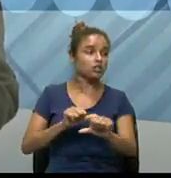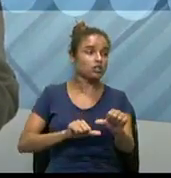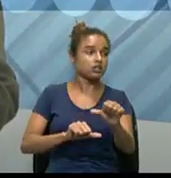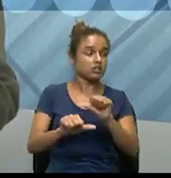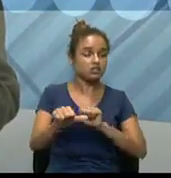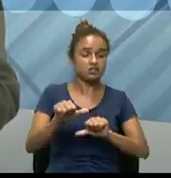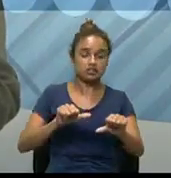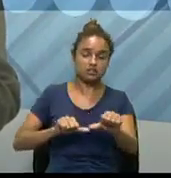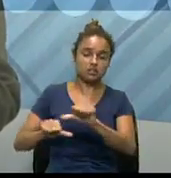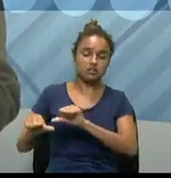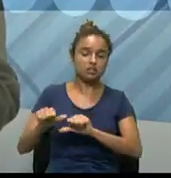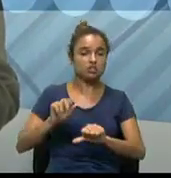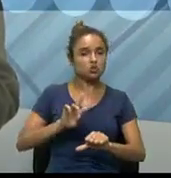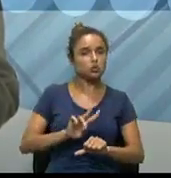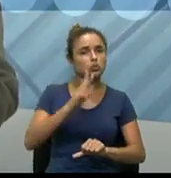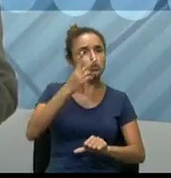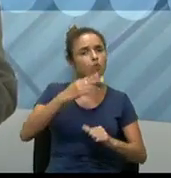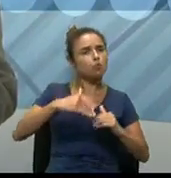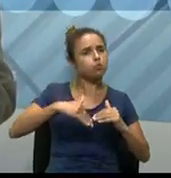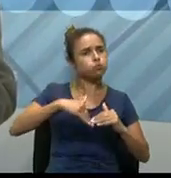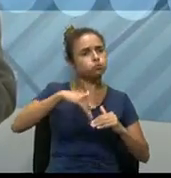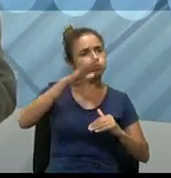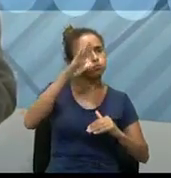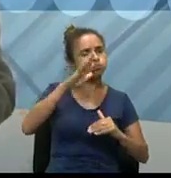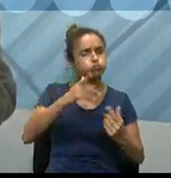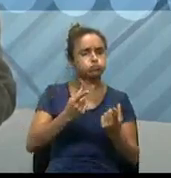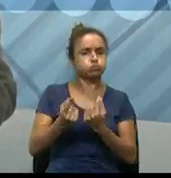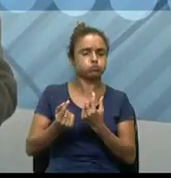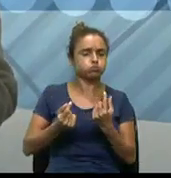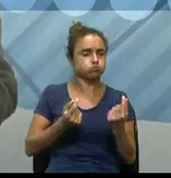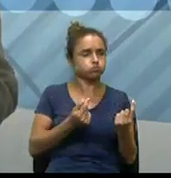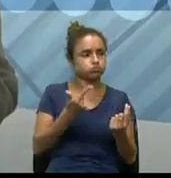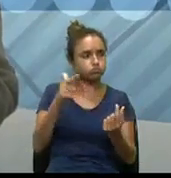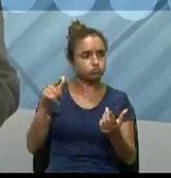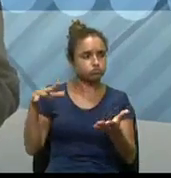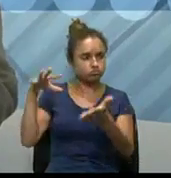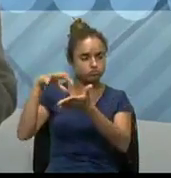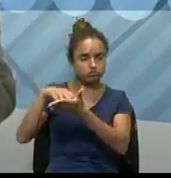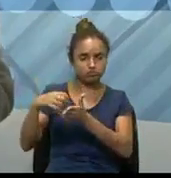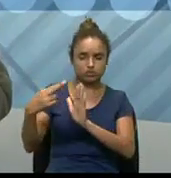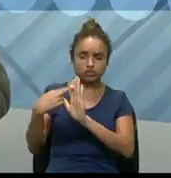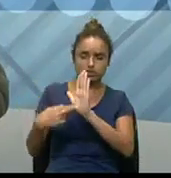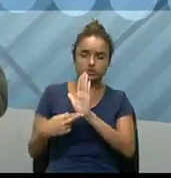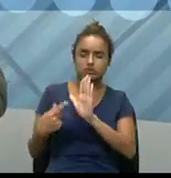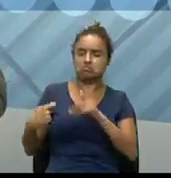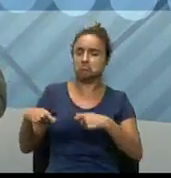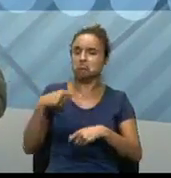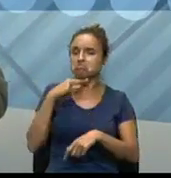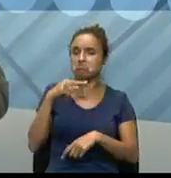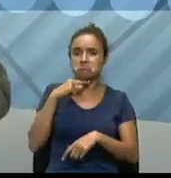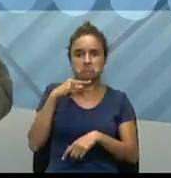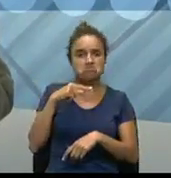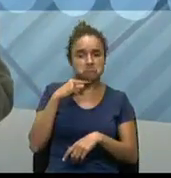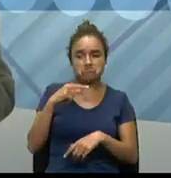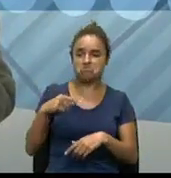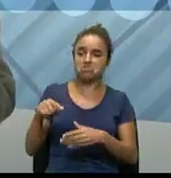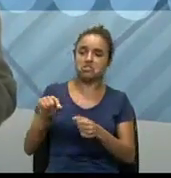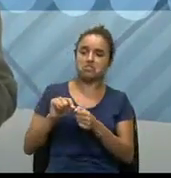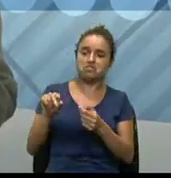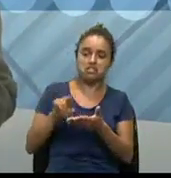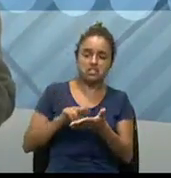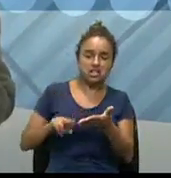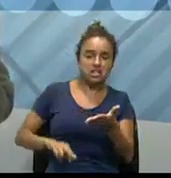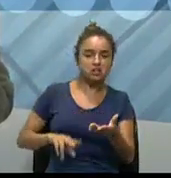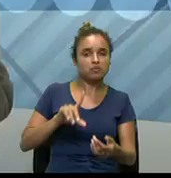adquirir, né, valores muito alto e sem precisar declarar, né, sem muitas